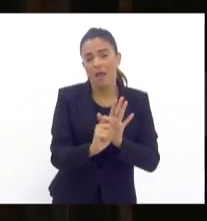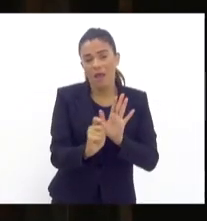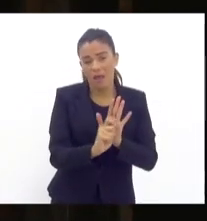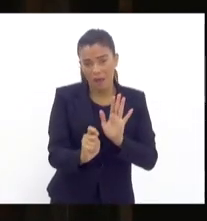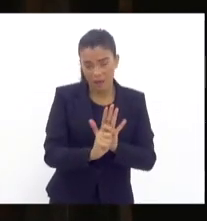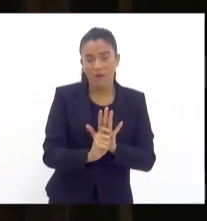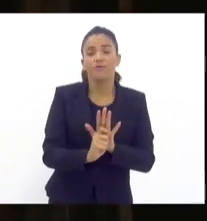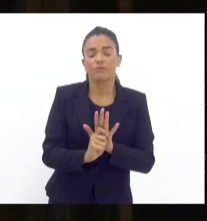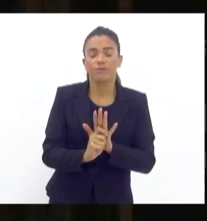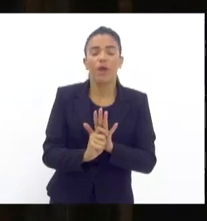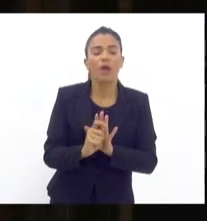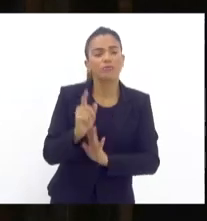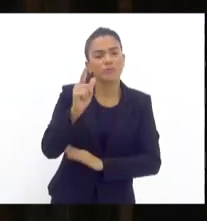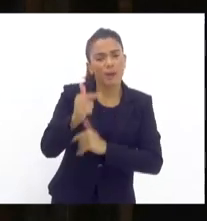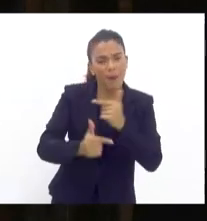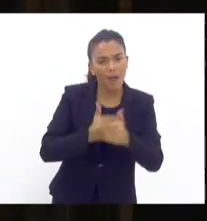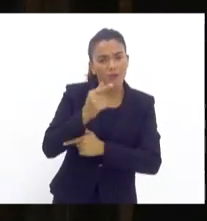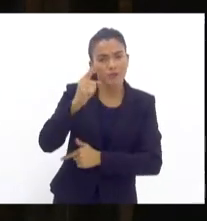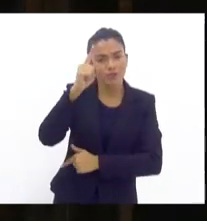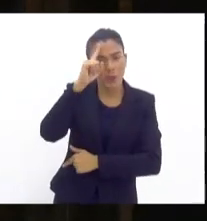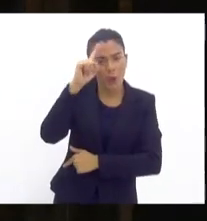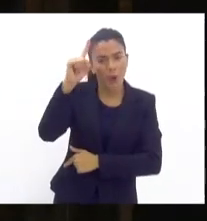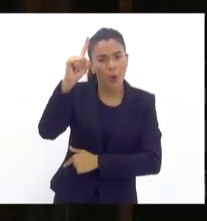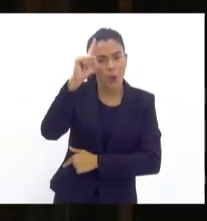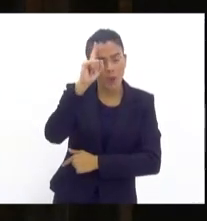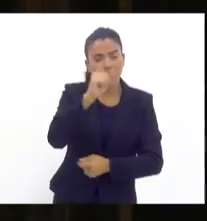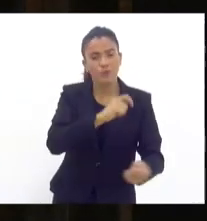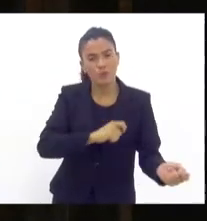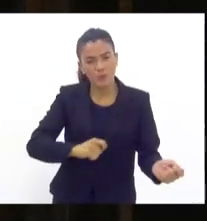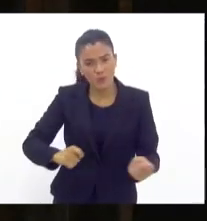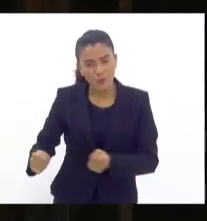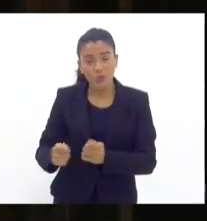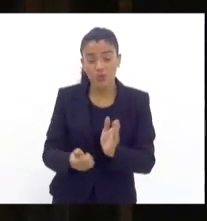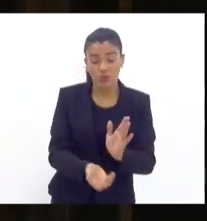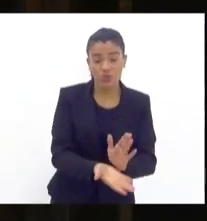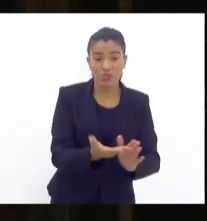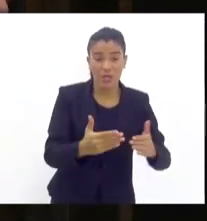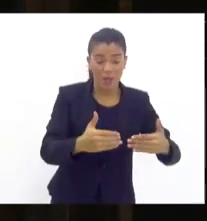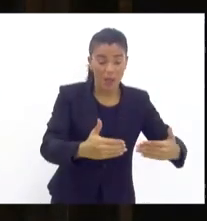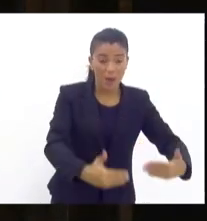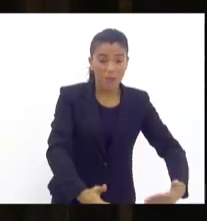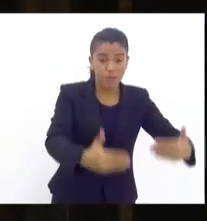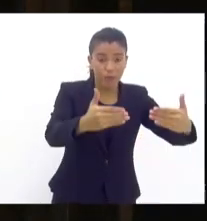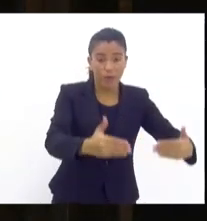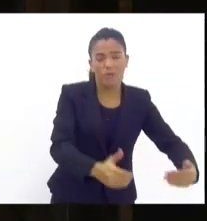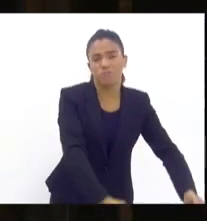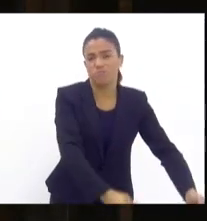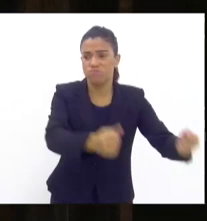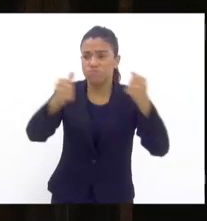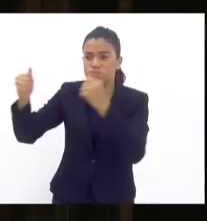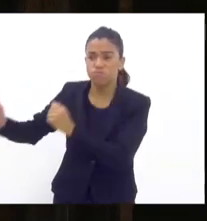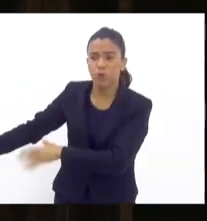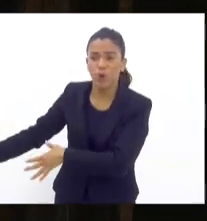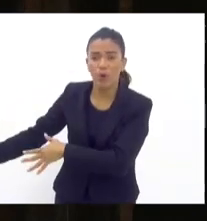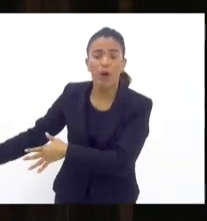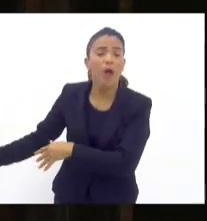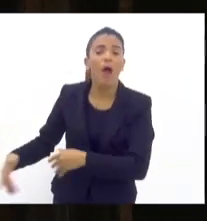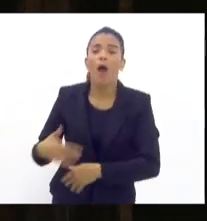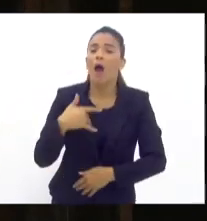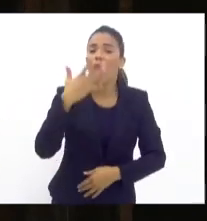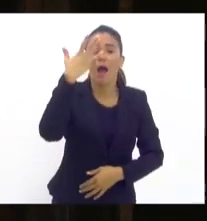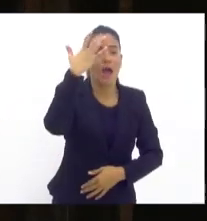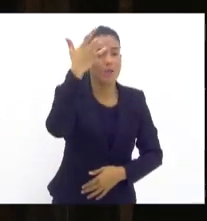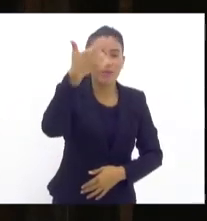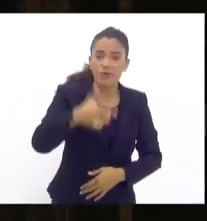dia após dia, você tira a barricada em um dia, dias depois que você não entra na comunidade,